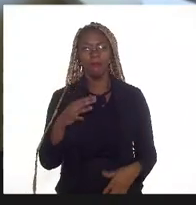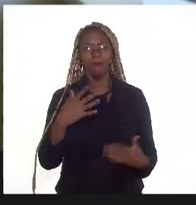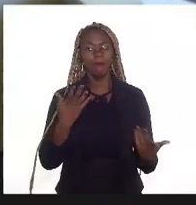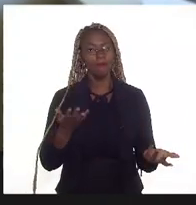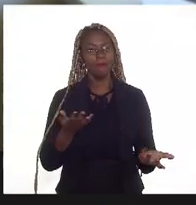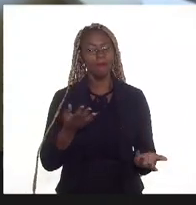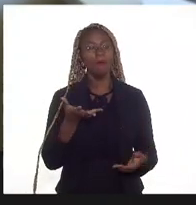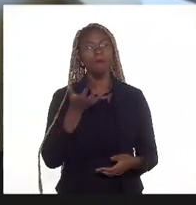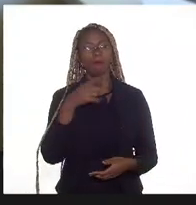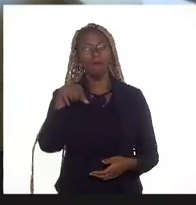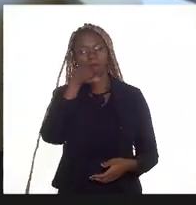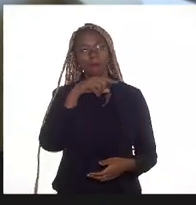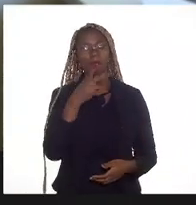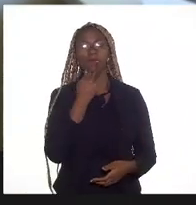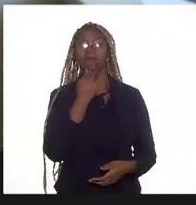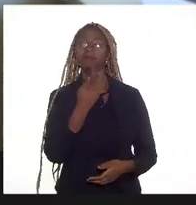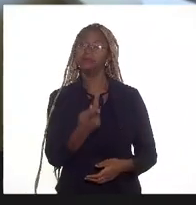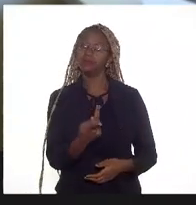citasse